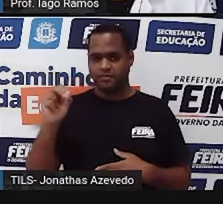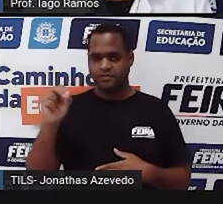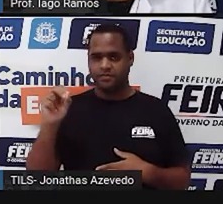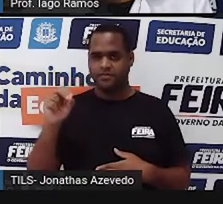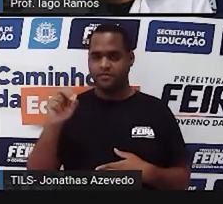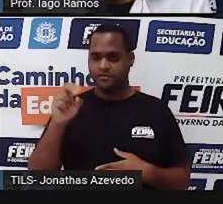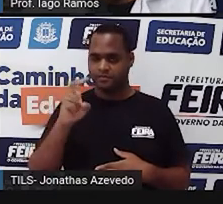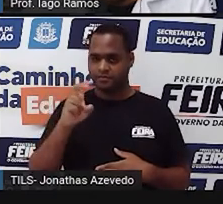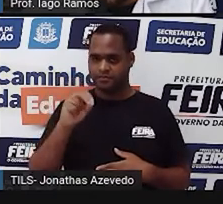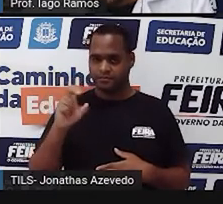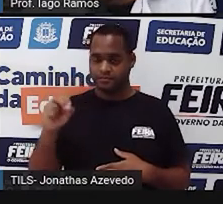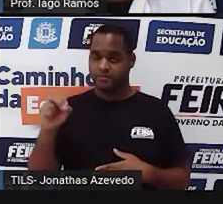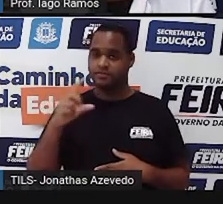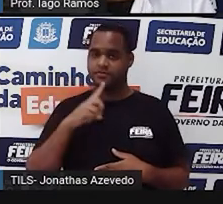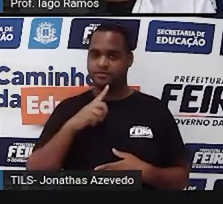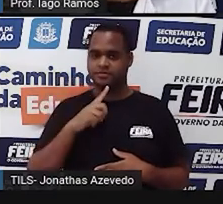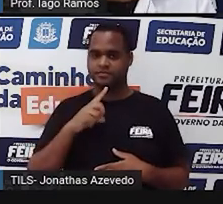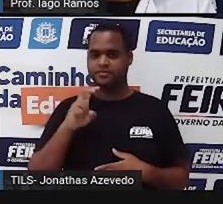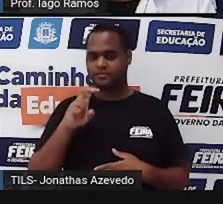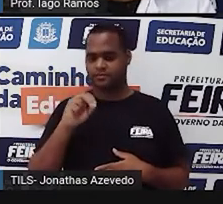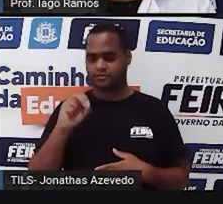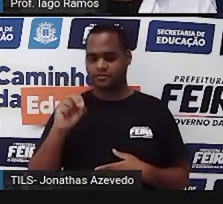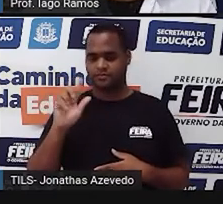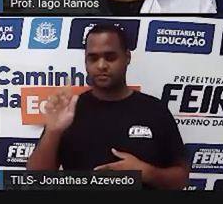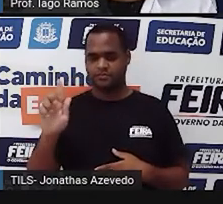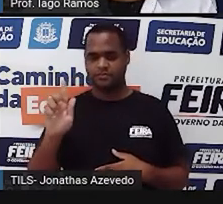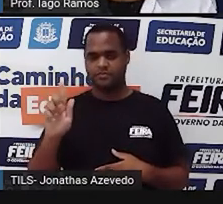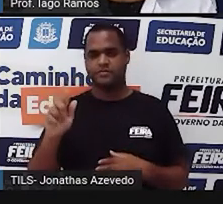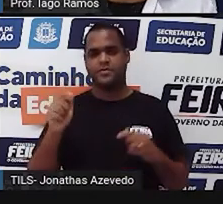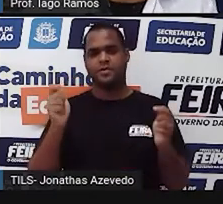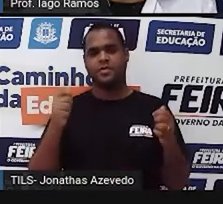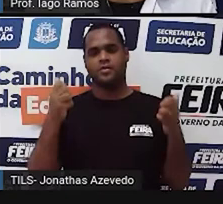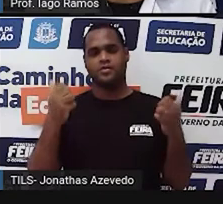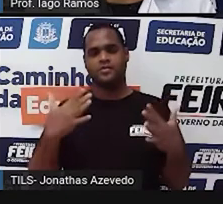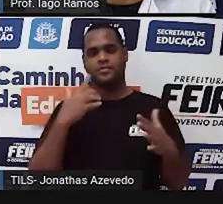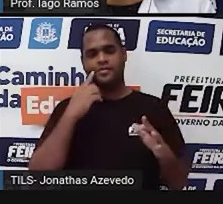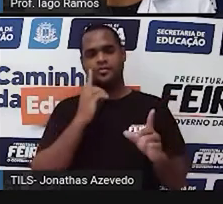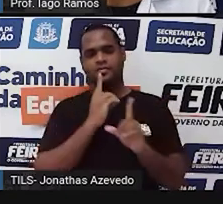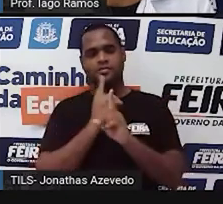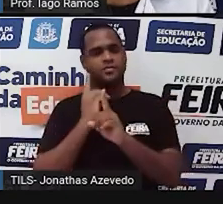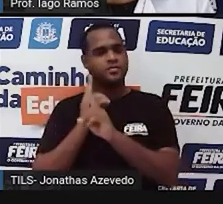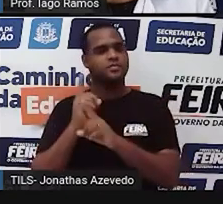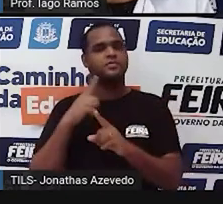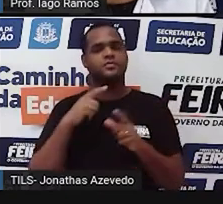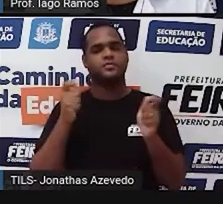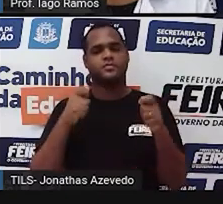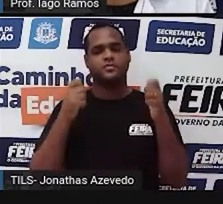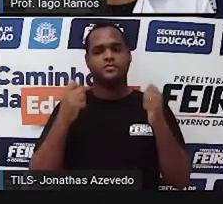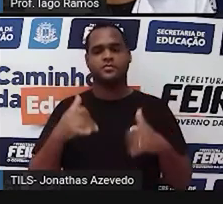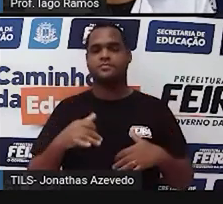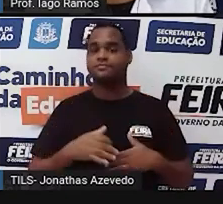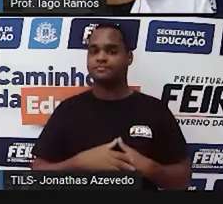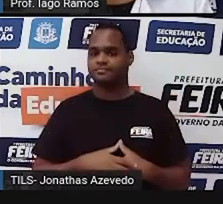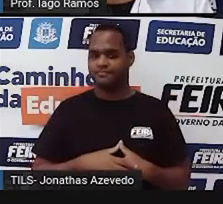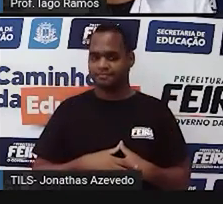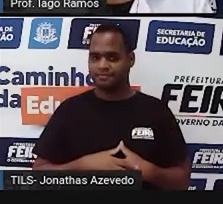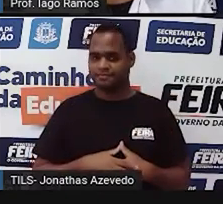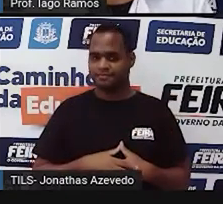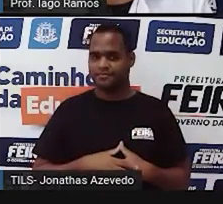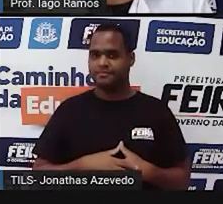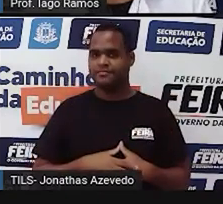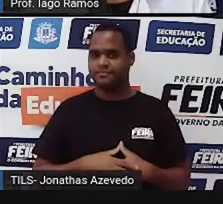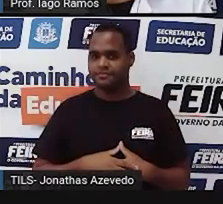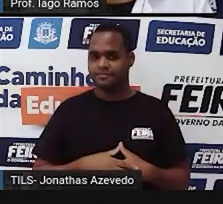gramas. Como é que a gente vai achar a massa de cada uma